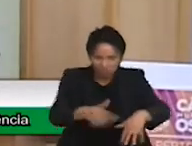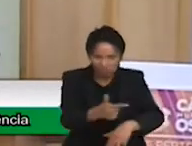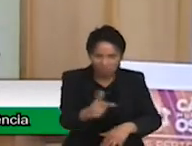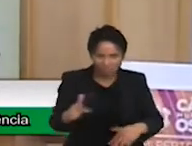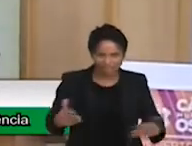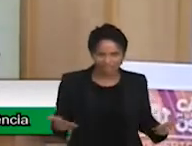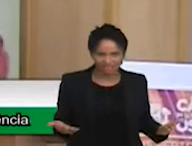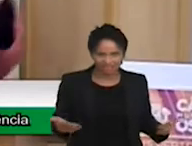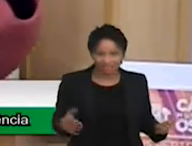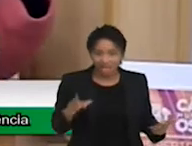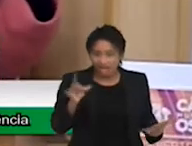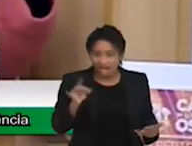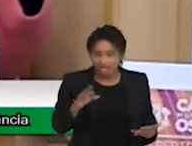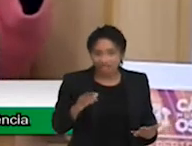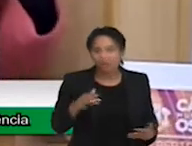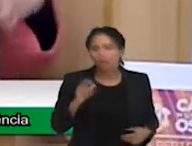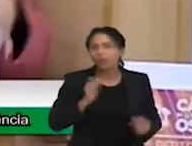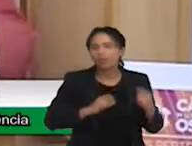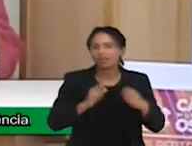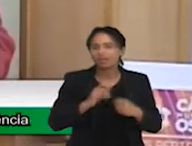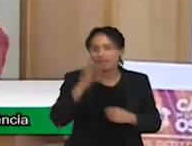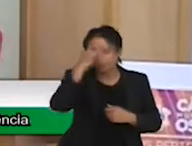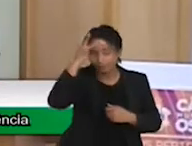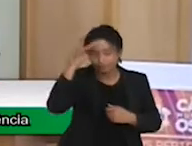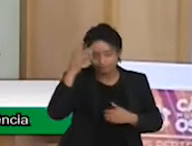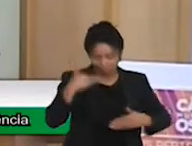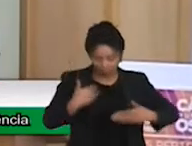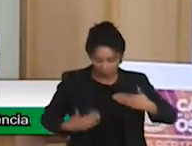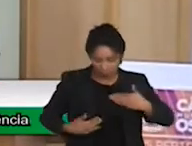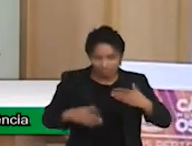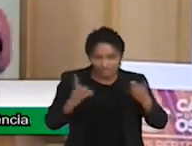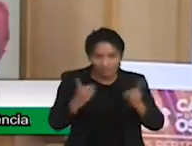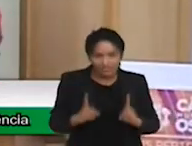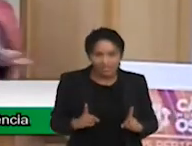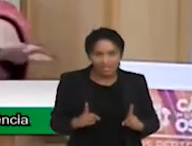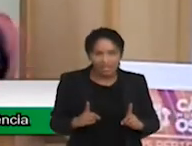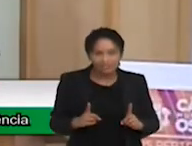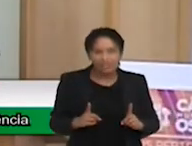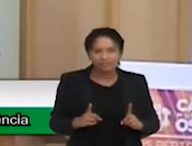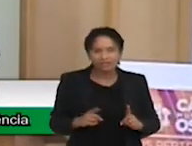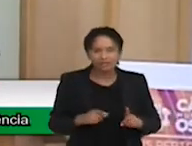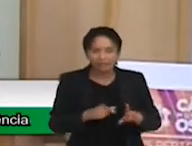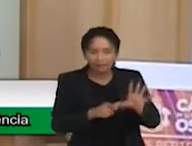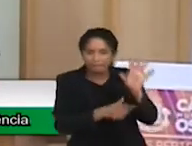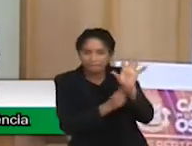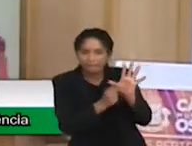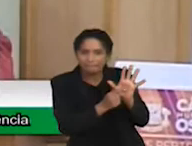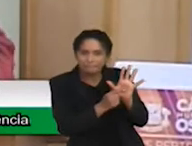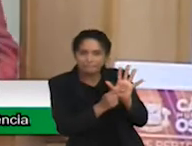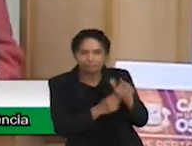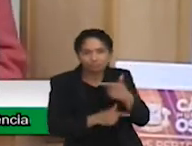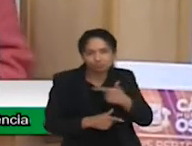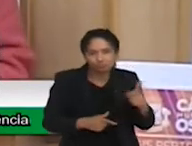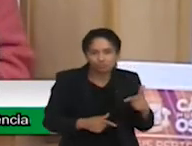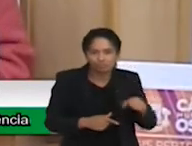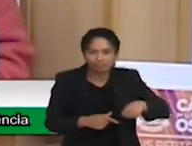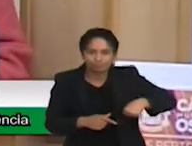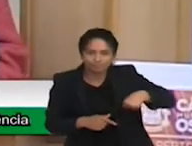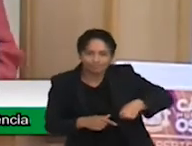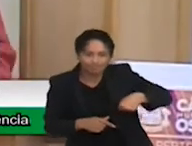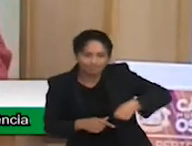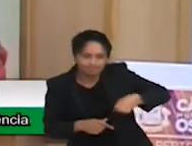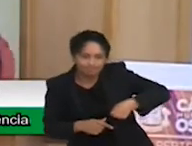físico que não tinha os braços, escrevia com os pés, uma carteira adaptada. No caso dele, incluiu.